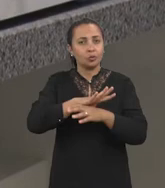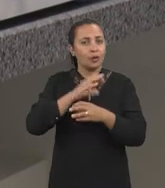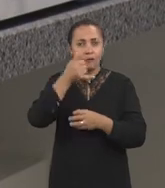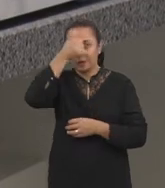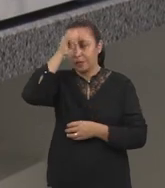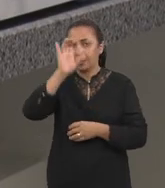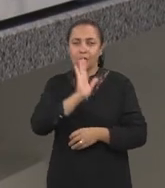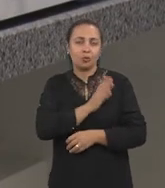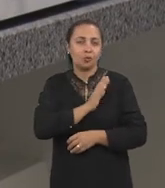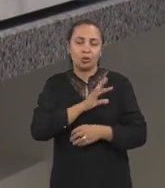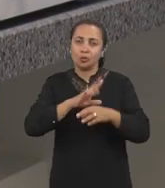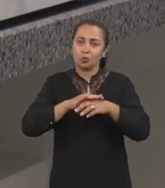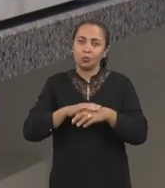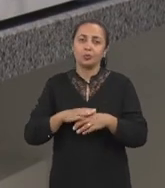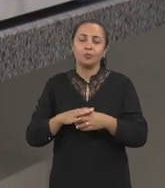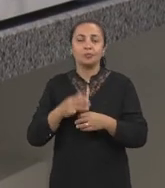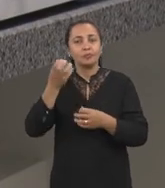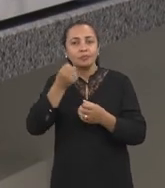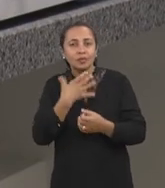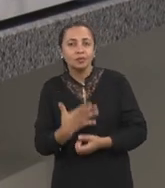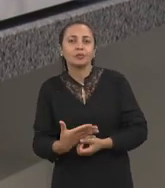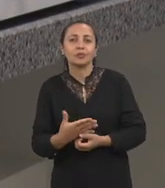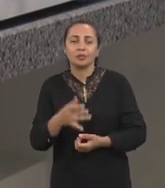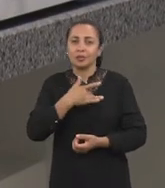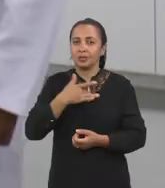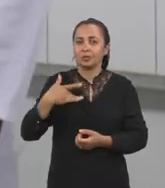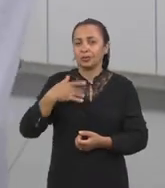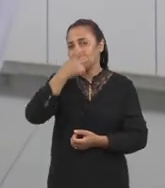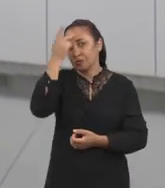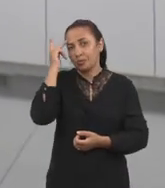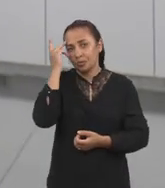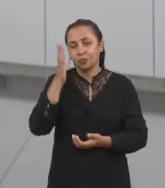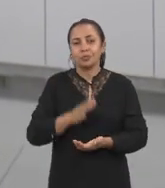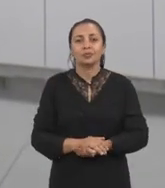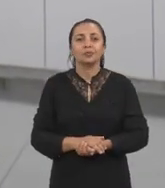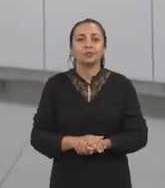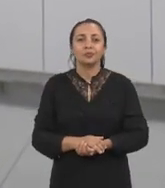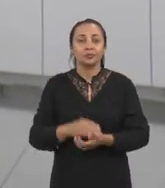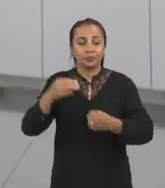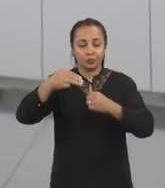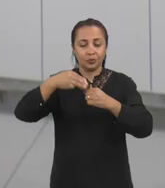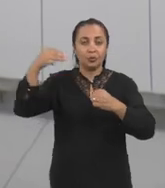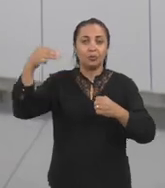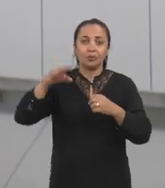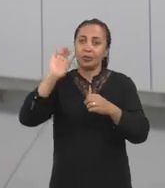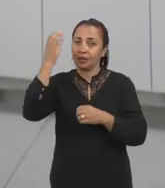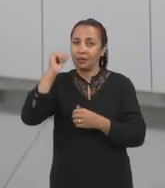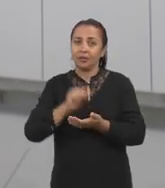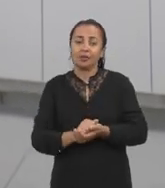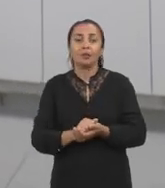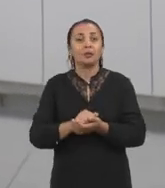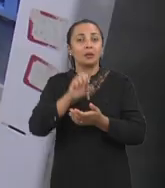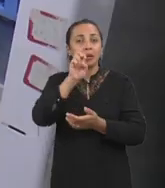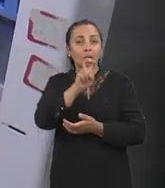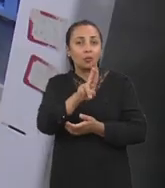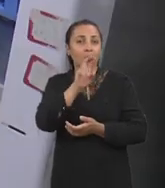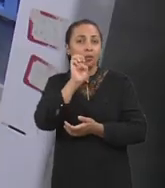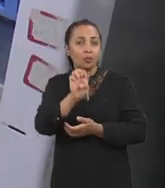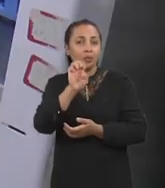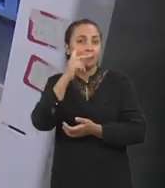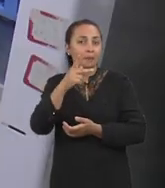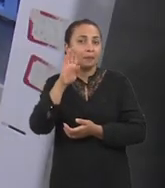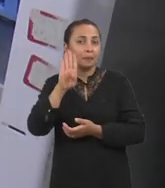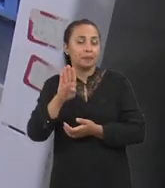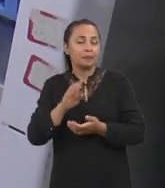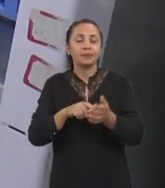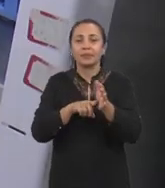trazendo esses benefícios à saúde dos consumidores. O mestrando em ciências farmacêuticas pela UEPB, Miquelias